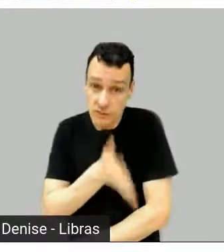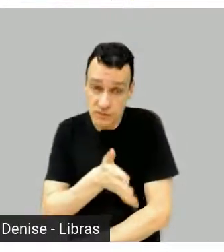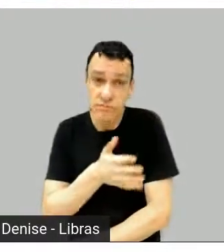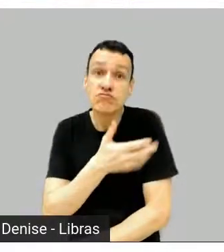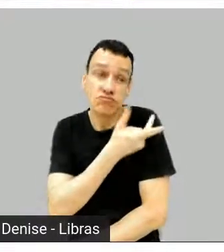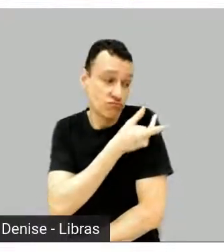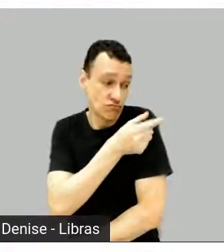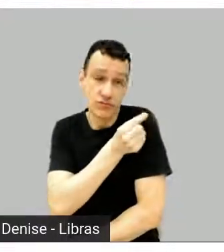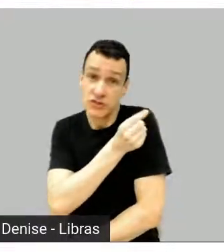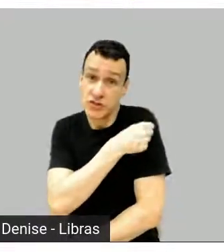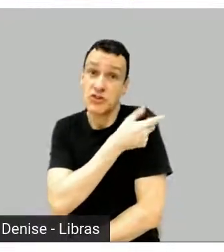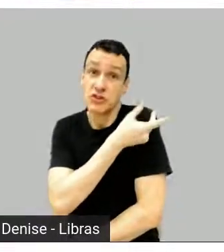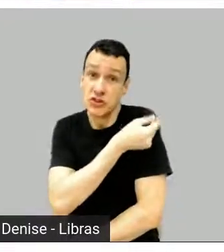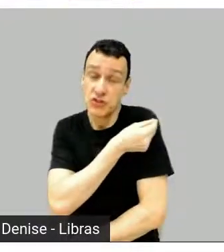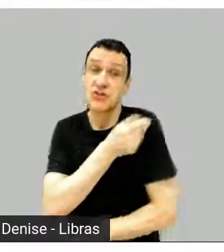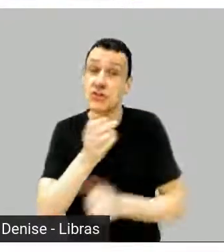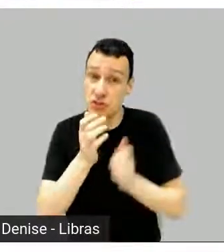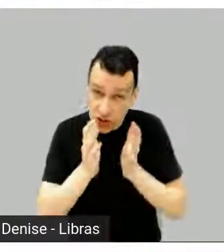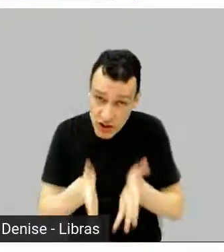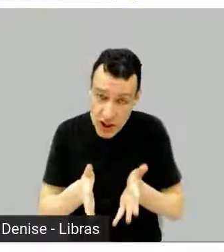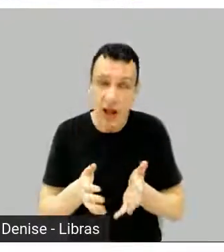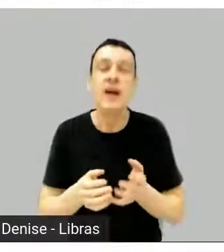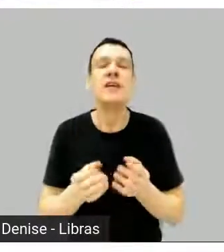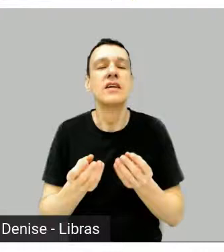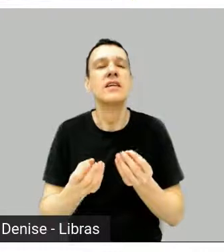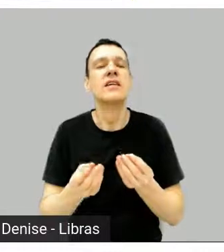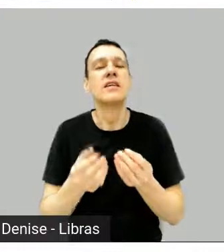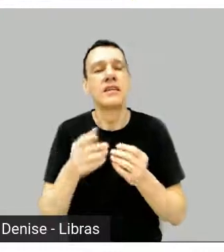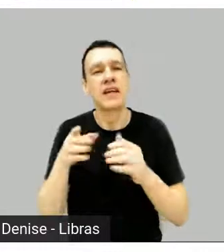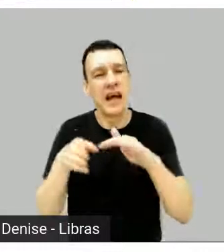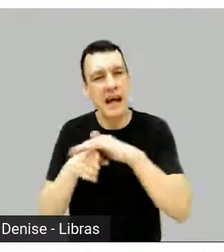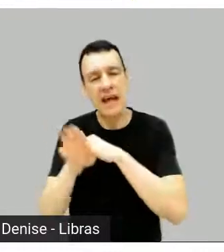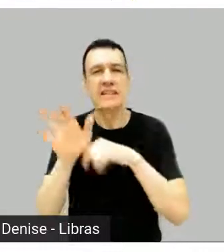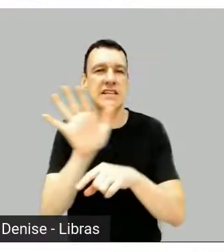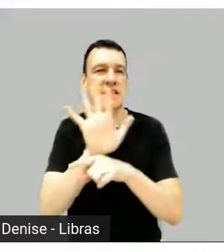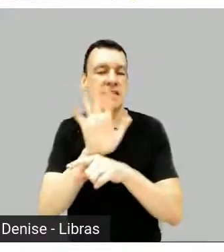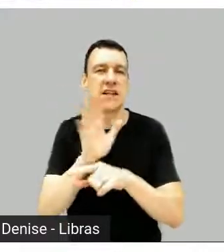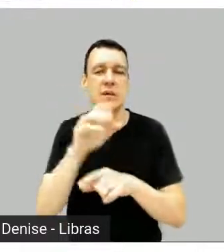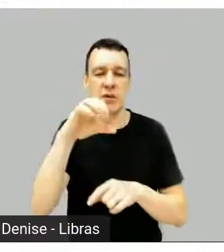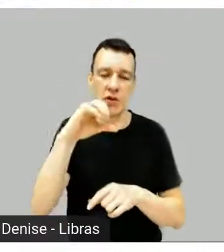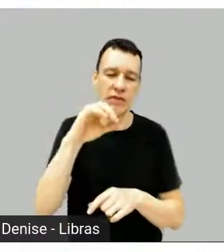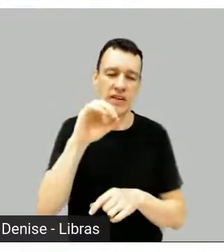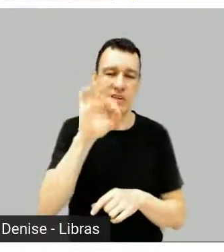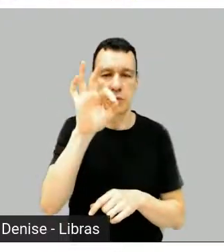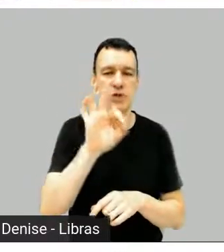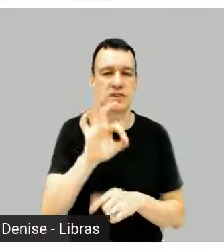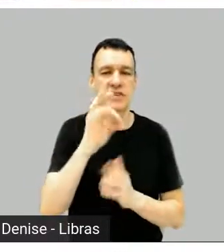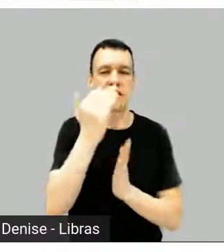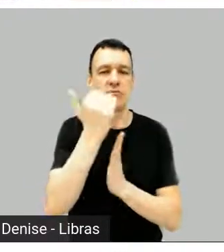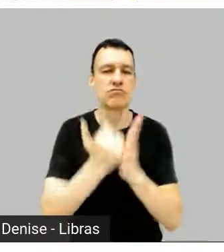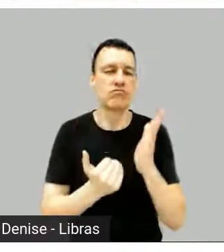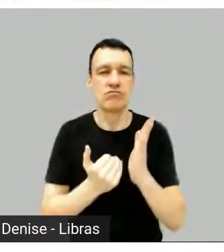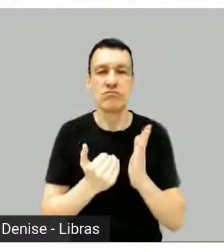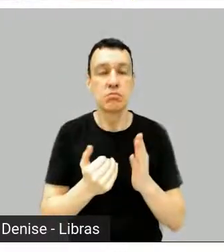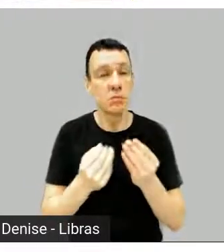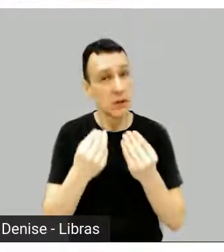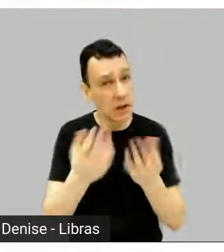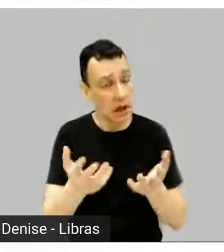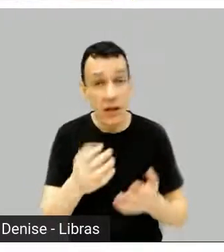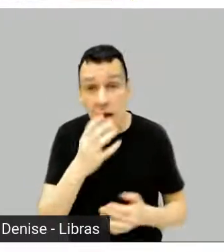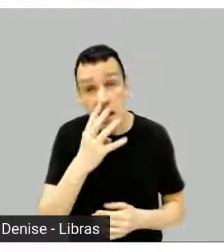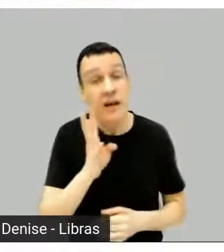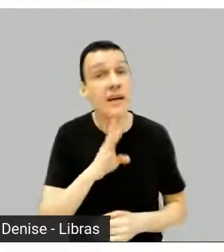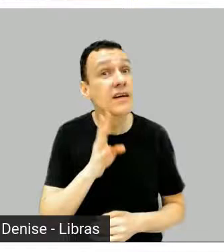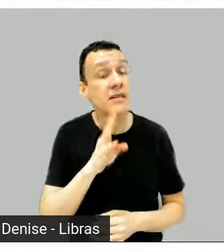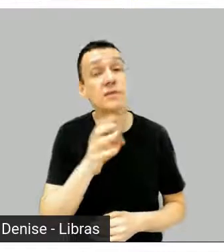mostro. Eu vi isso num shopping no Rio também. É, maravilhoso, né? Acho que a gente está nessa fase ainda de